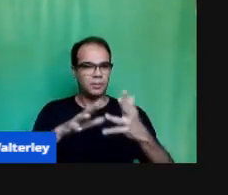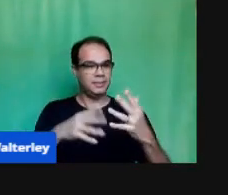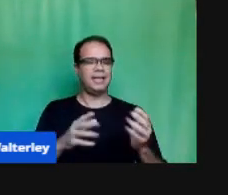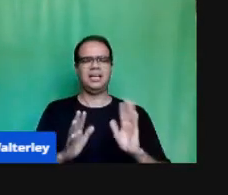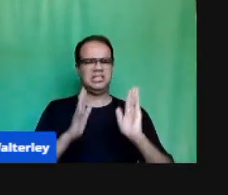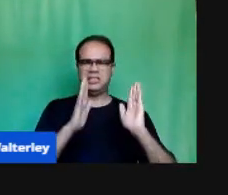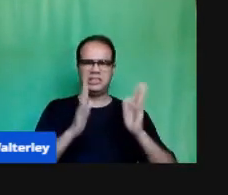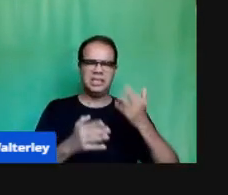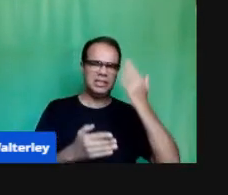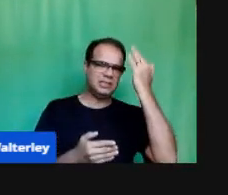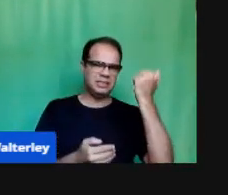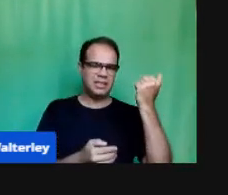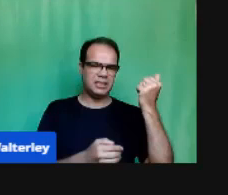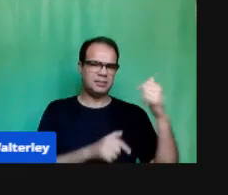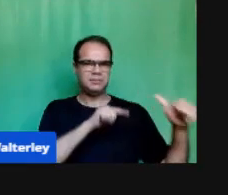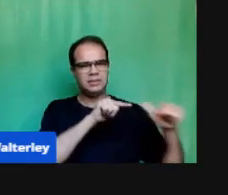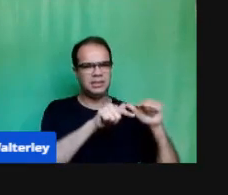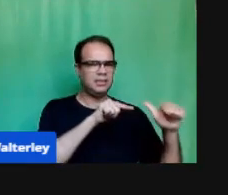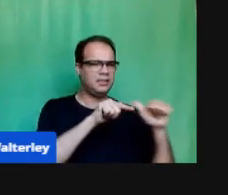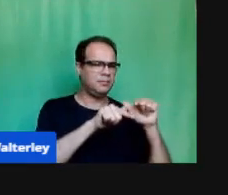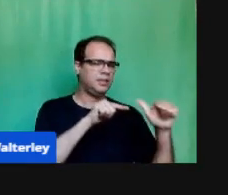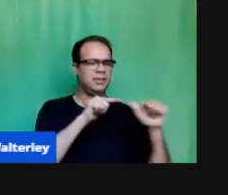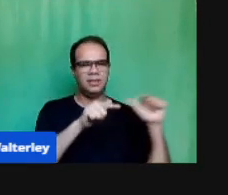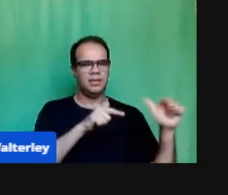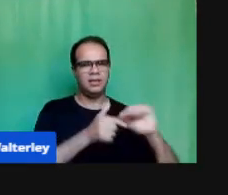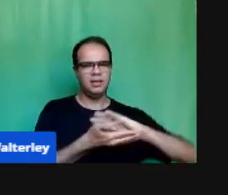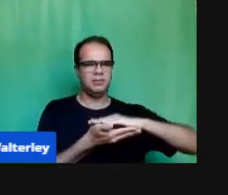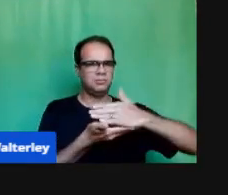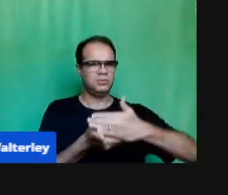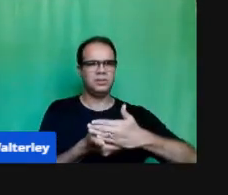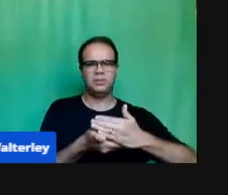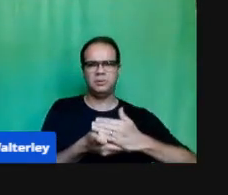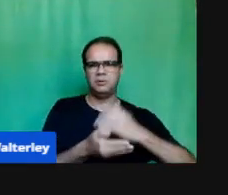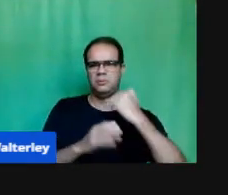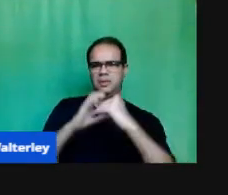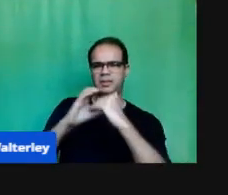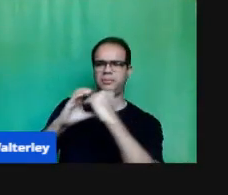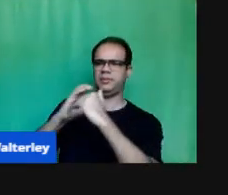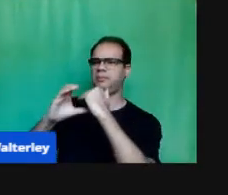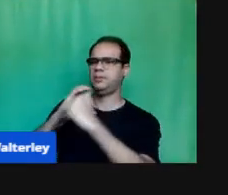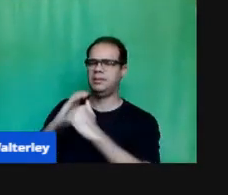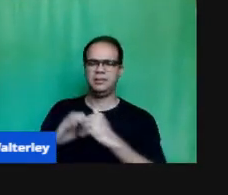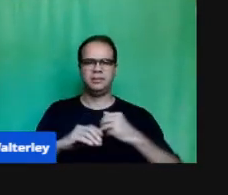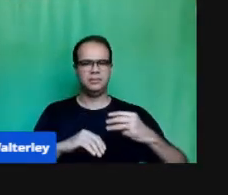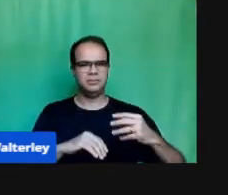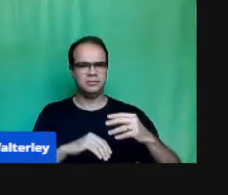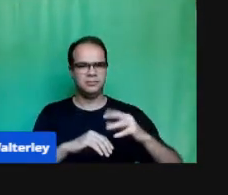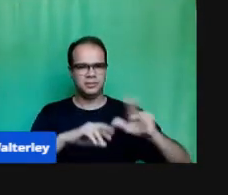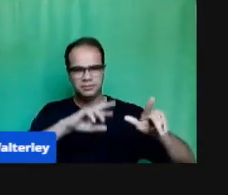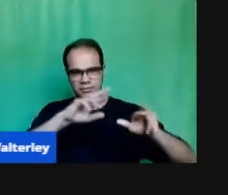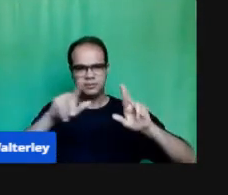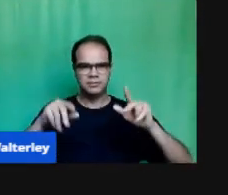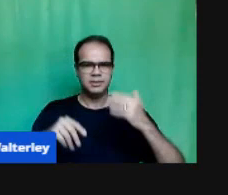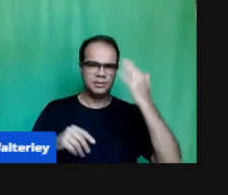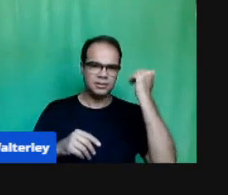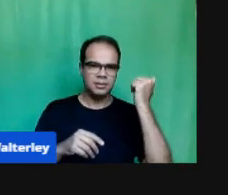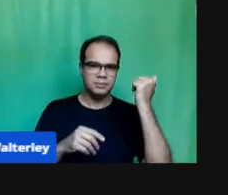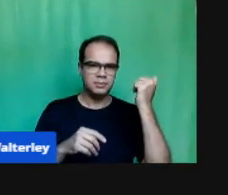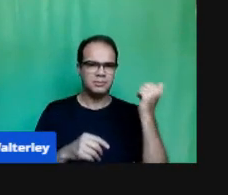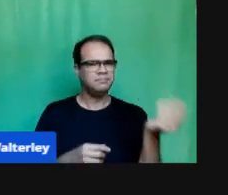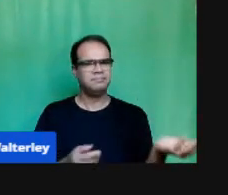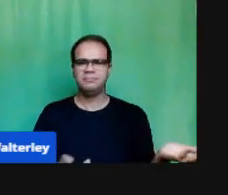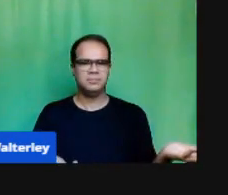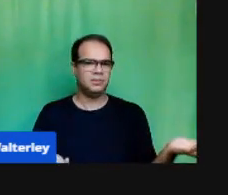seria trabalhar remotamente essa modalidade. E ainda mais, no nosso